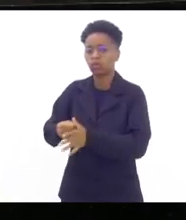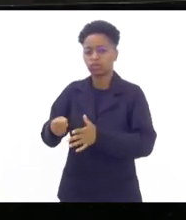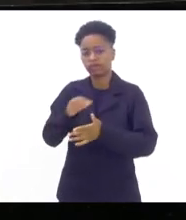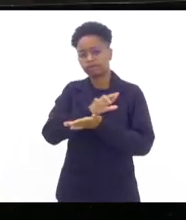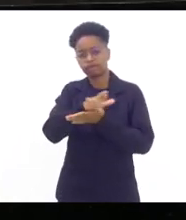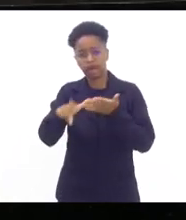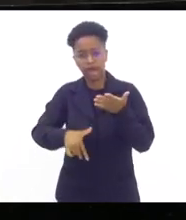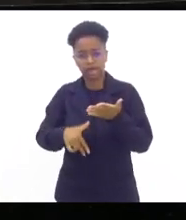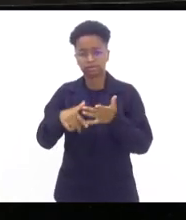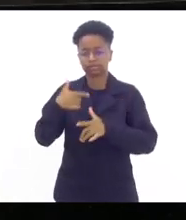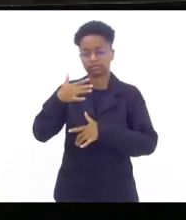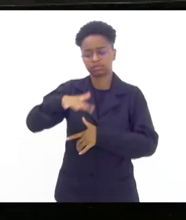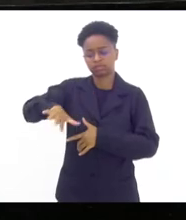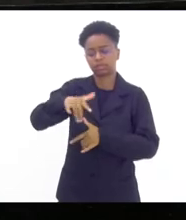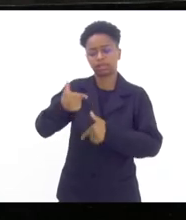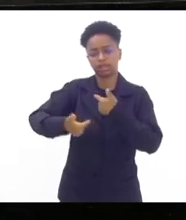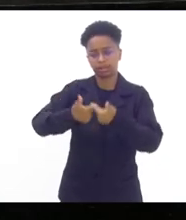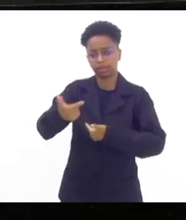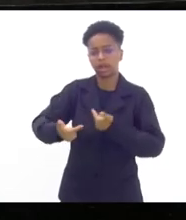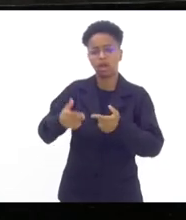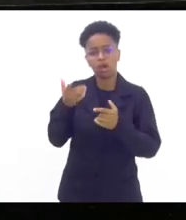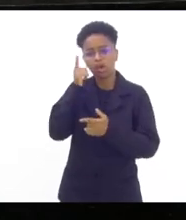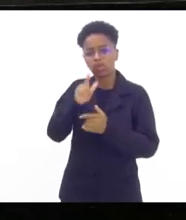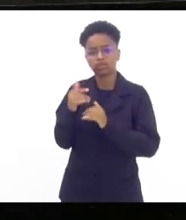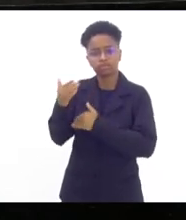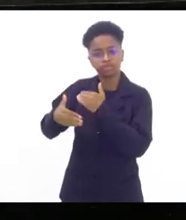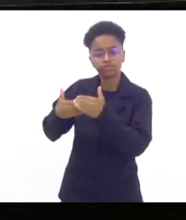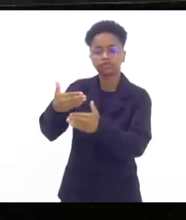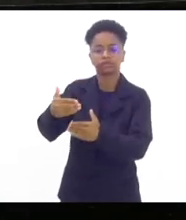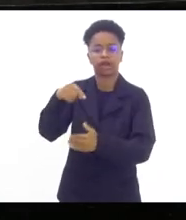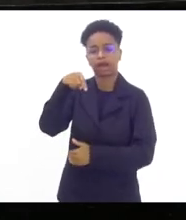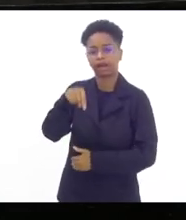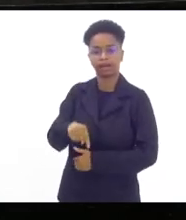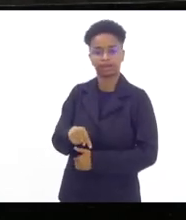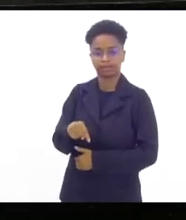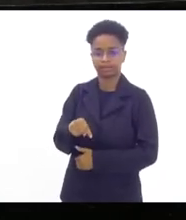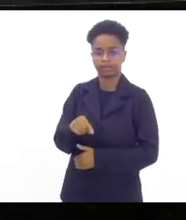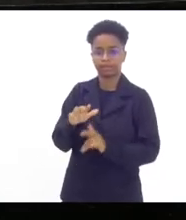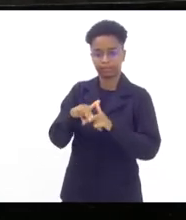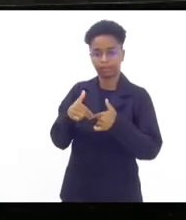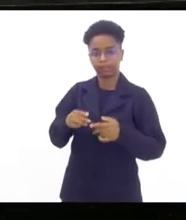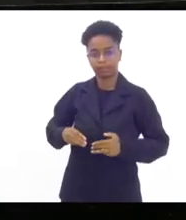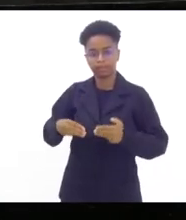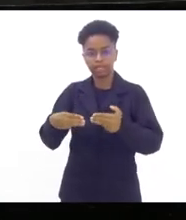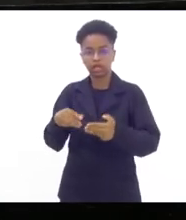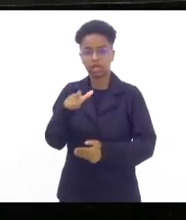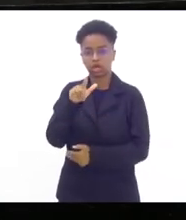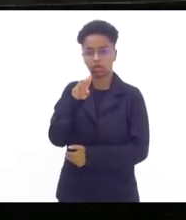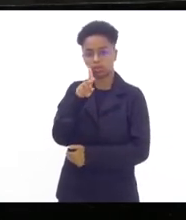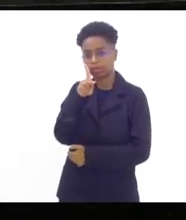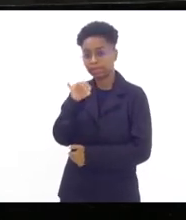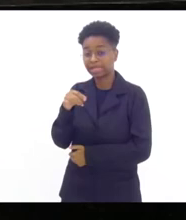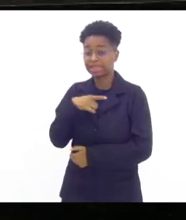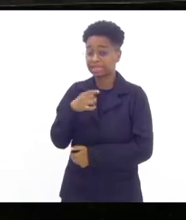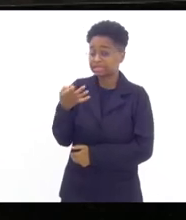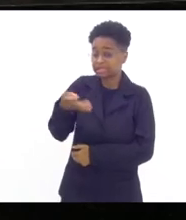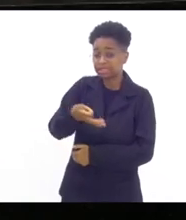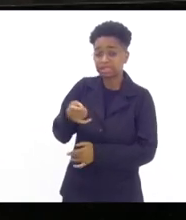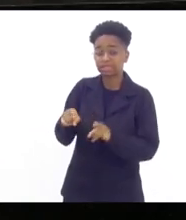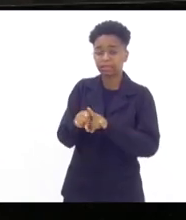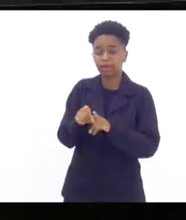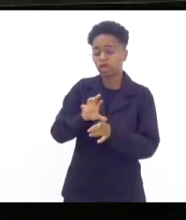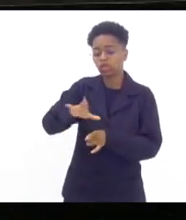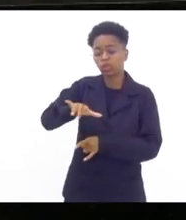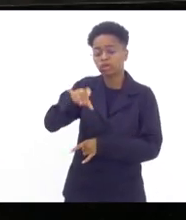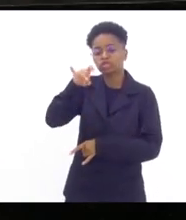lutas trabalhistas estarem sendo desenvolvidas pelo ministro Lupe na certeza que não só